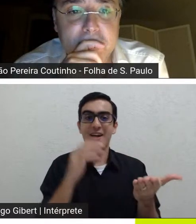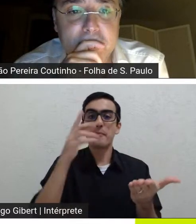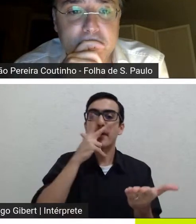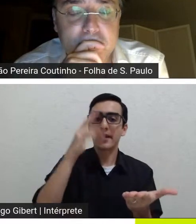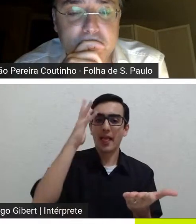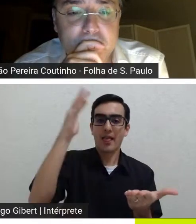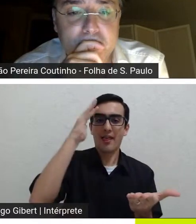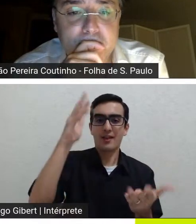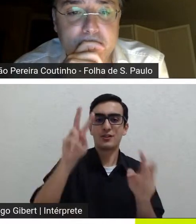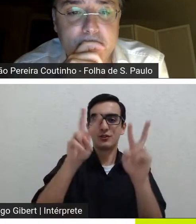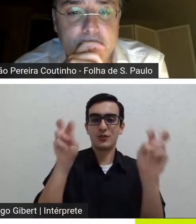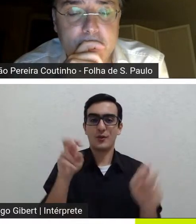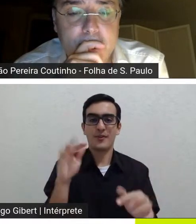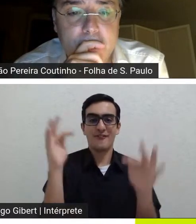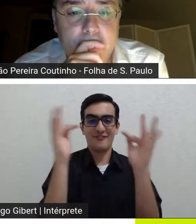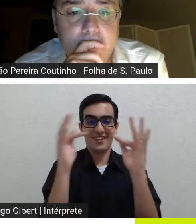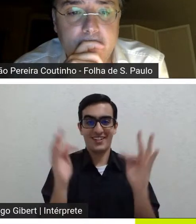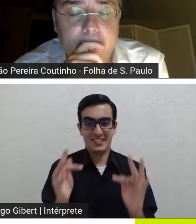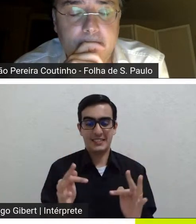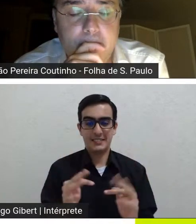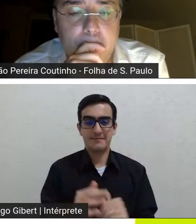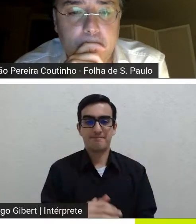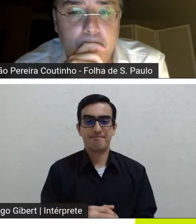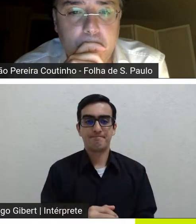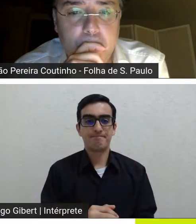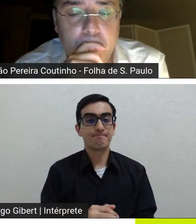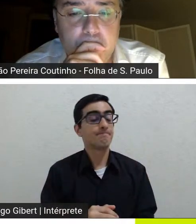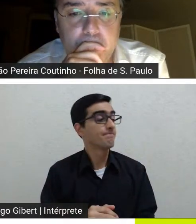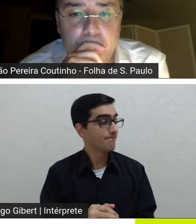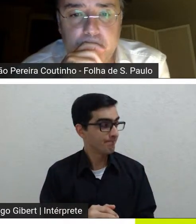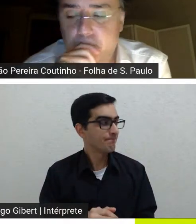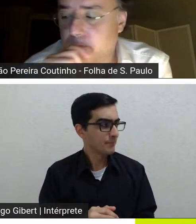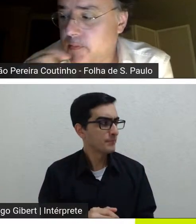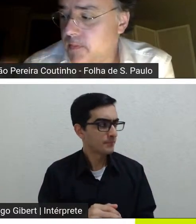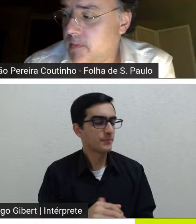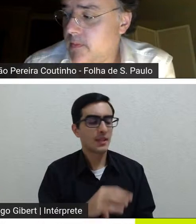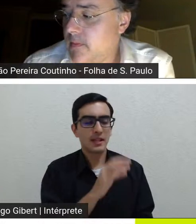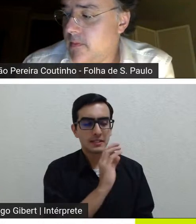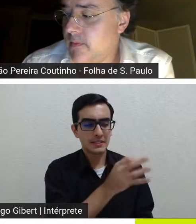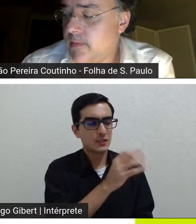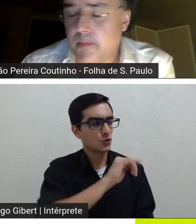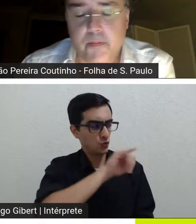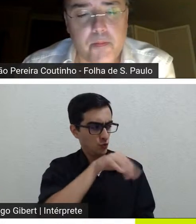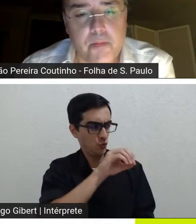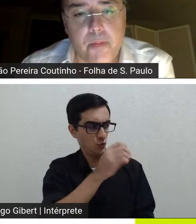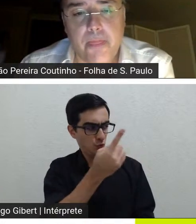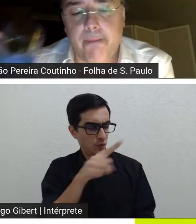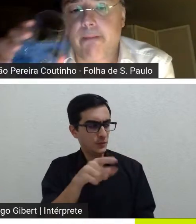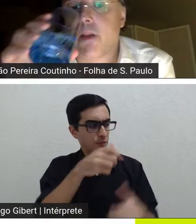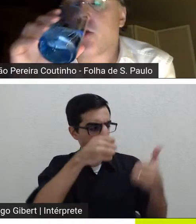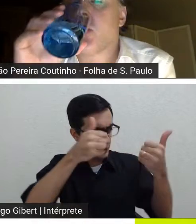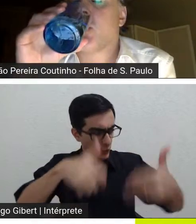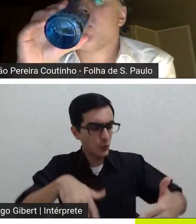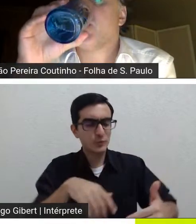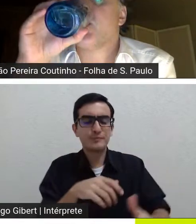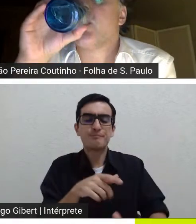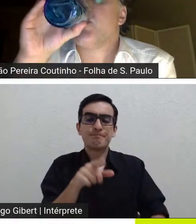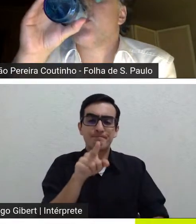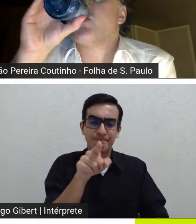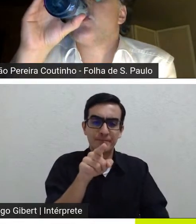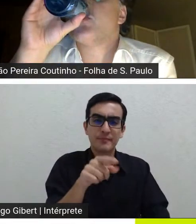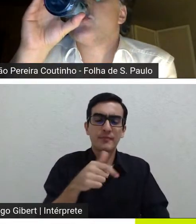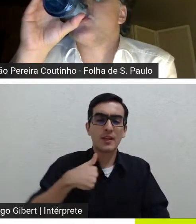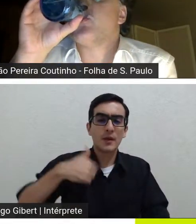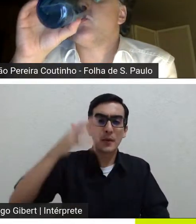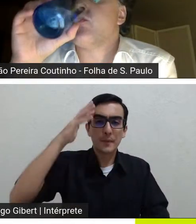eu acho que nessa nessa dinâmica que você está trazendo João está pavimentado o campo